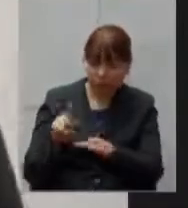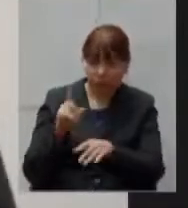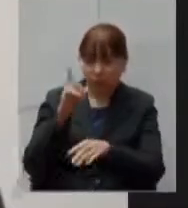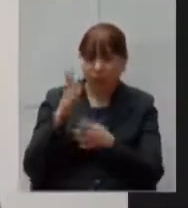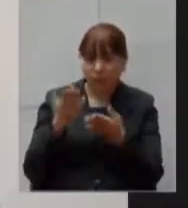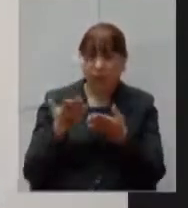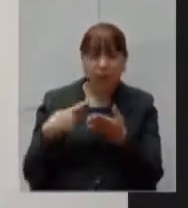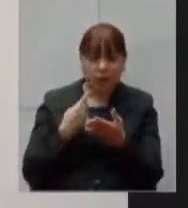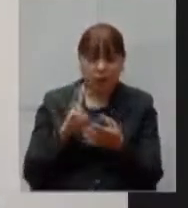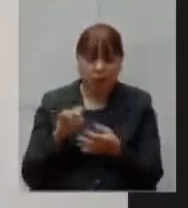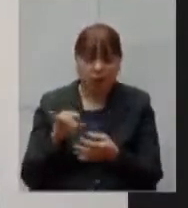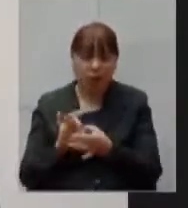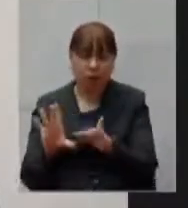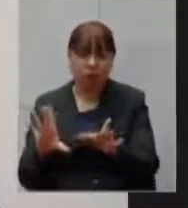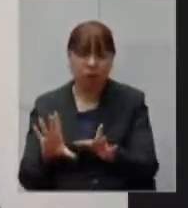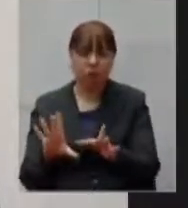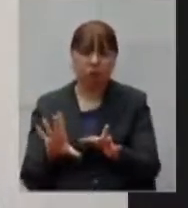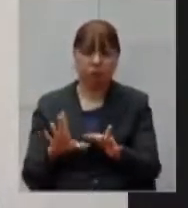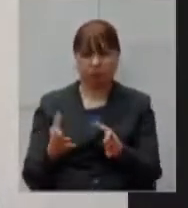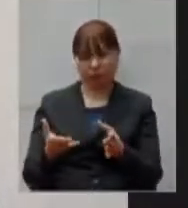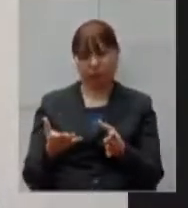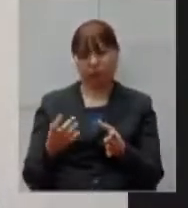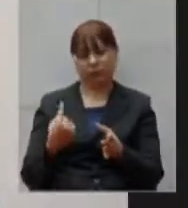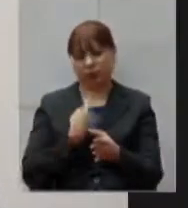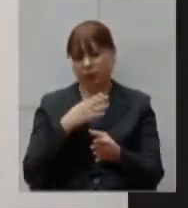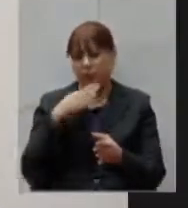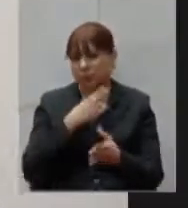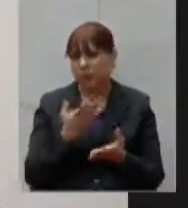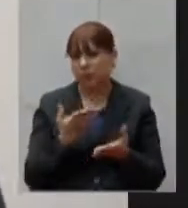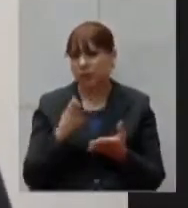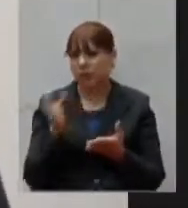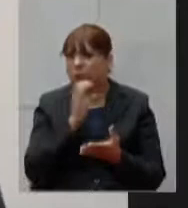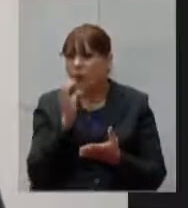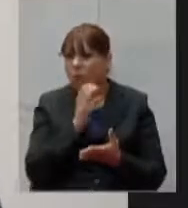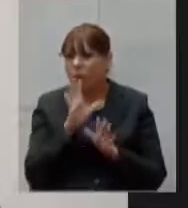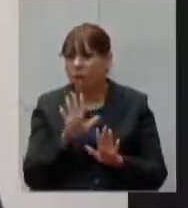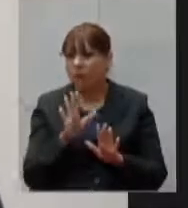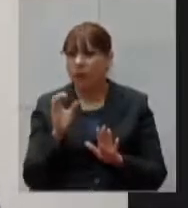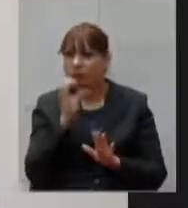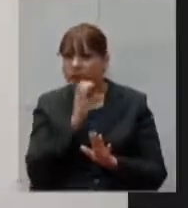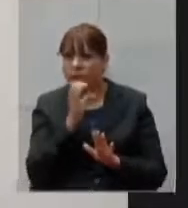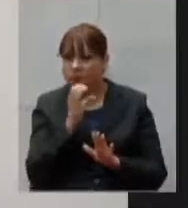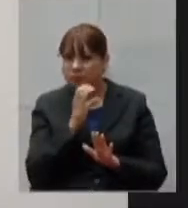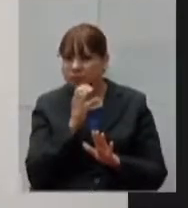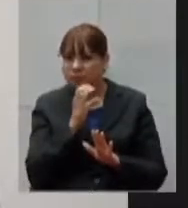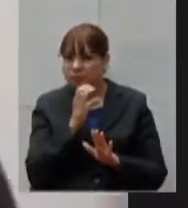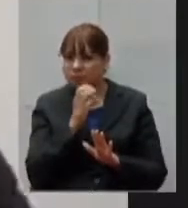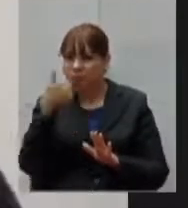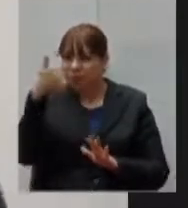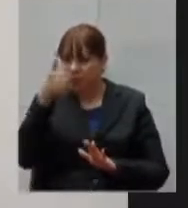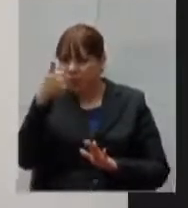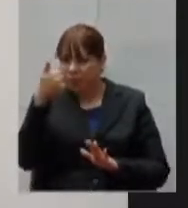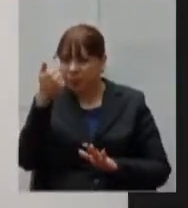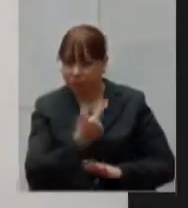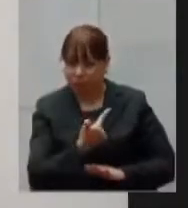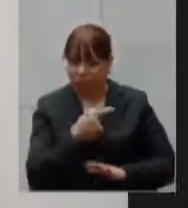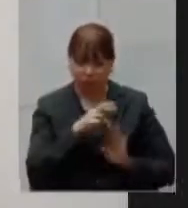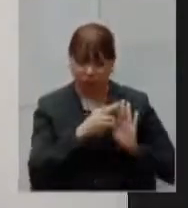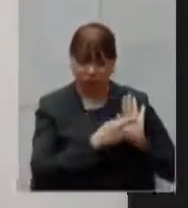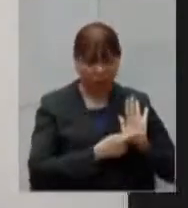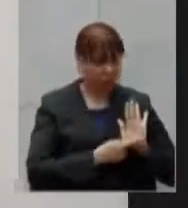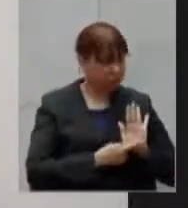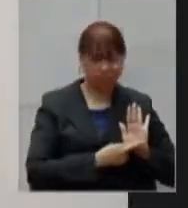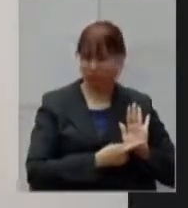a gente reconhece a emergência mas a emergência não pode estar também acima da lei que rege as próprias